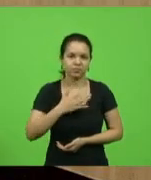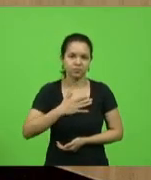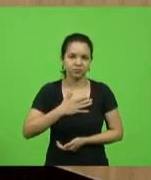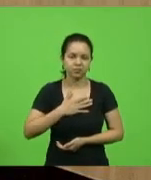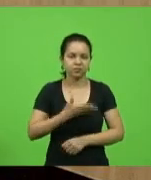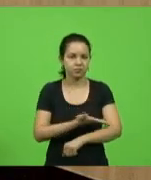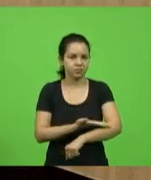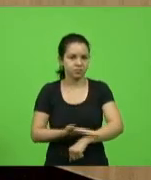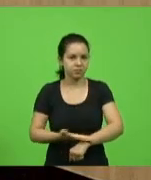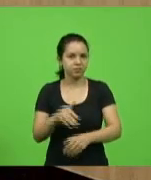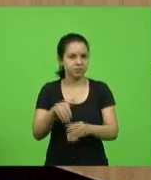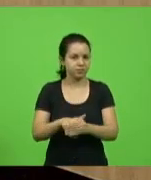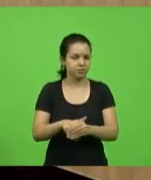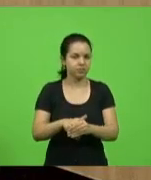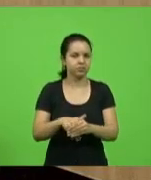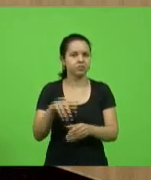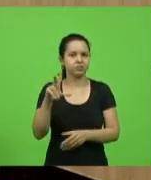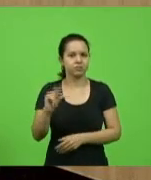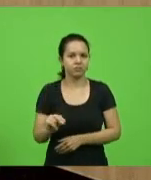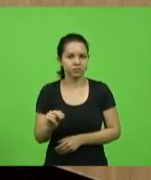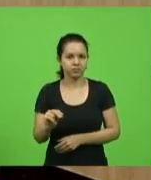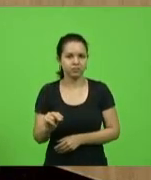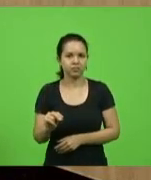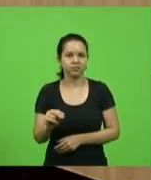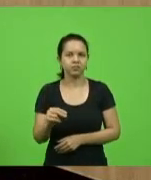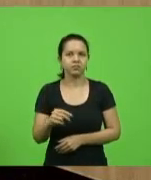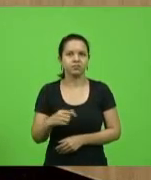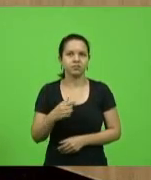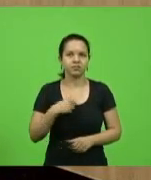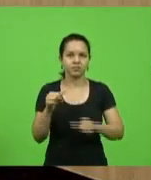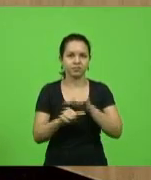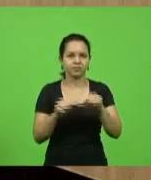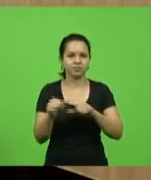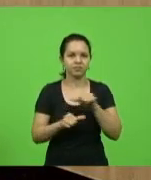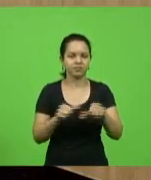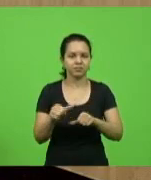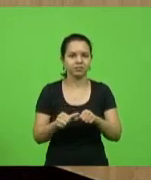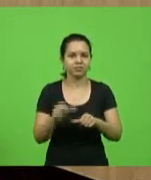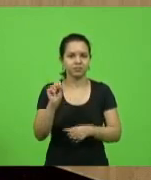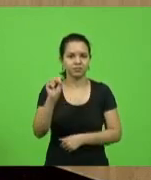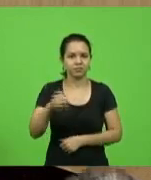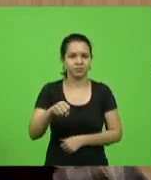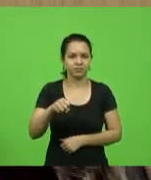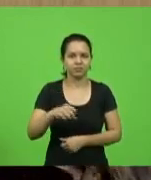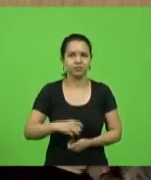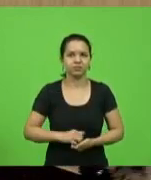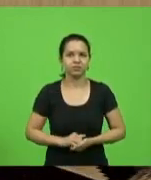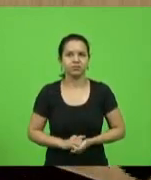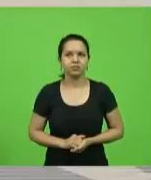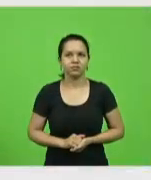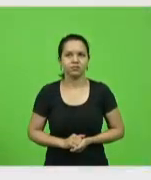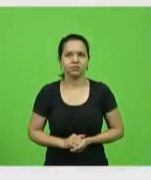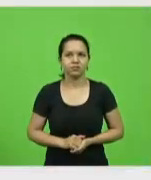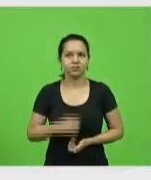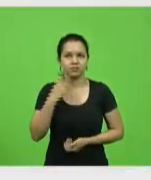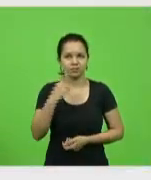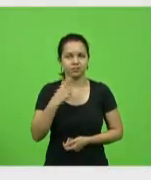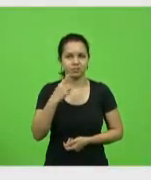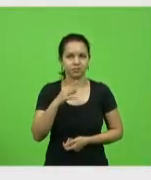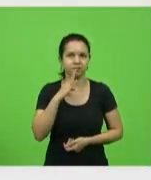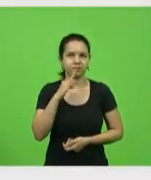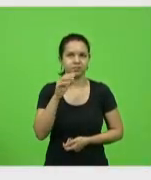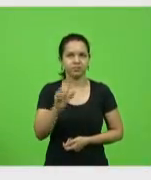mania de votar não, eu votei não sem, gostaria de reivindicar assim. Muito obrigado. Deputado Bruno Souza,